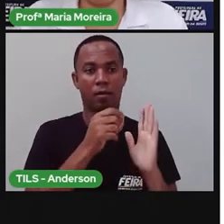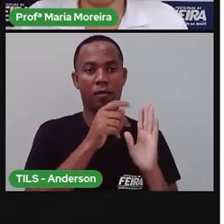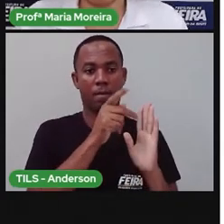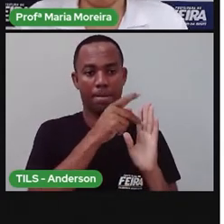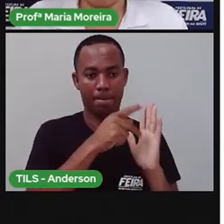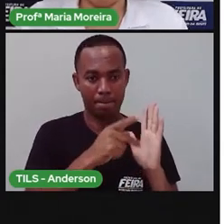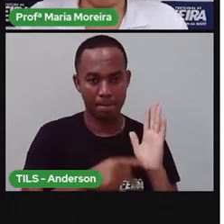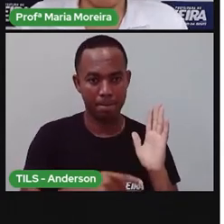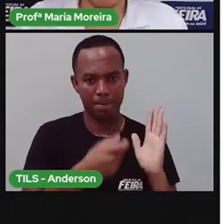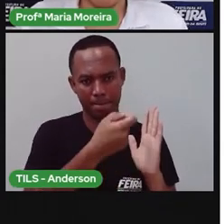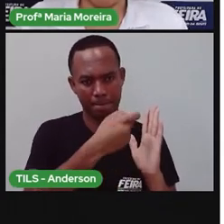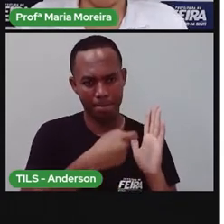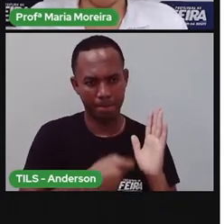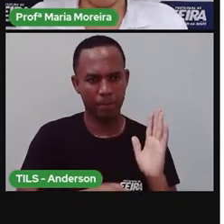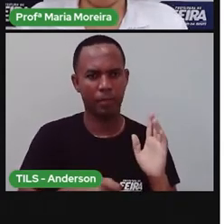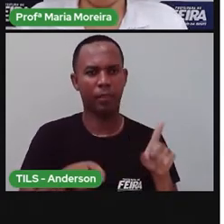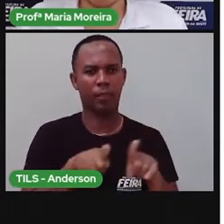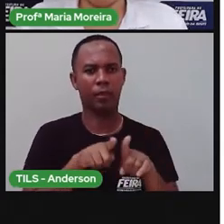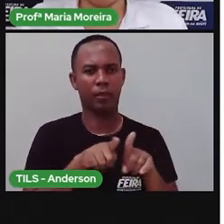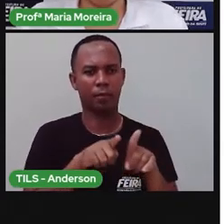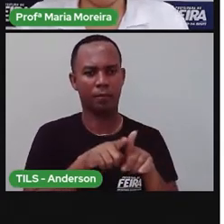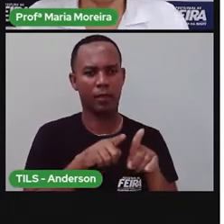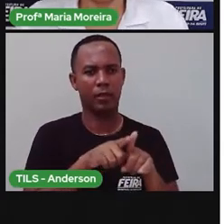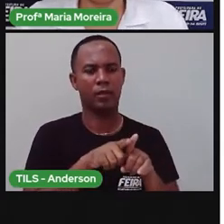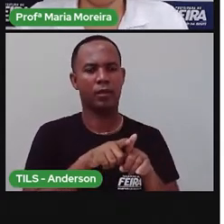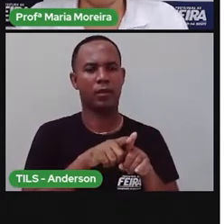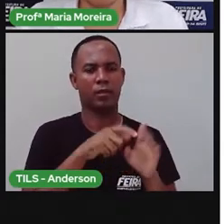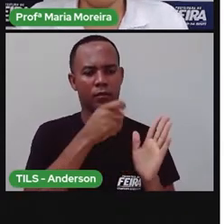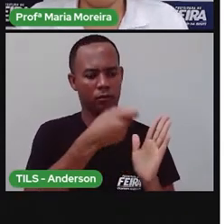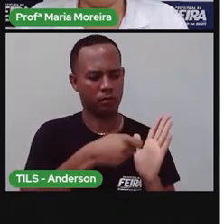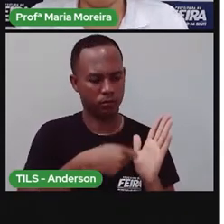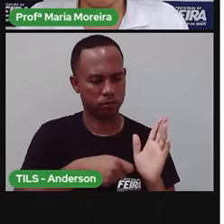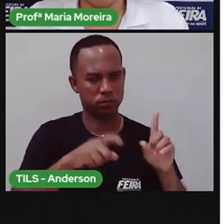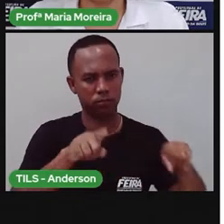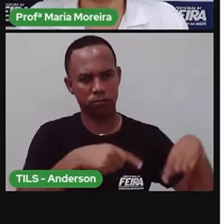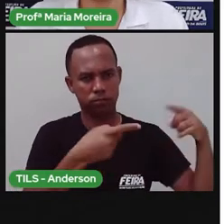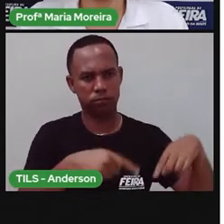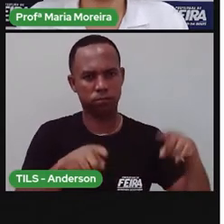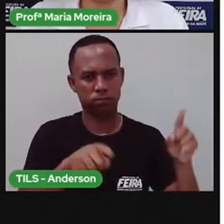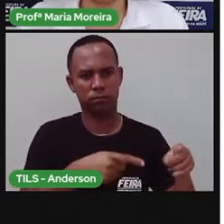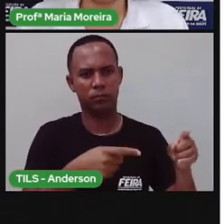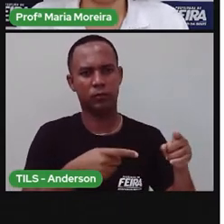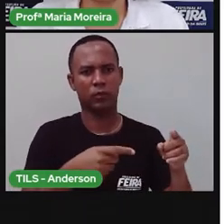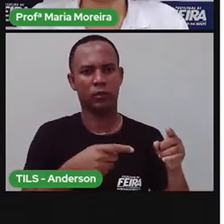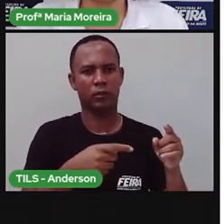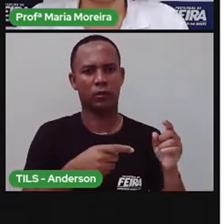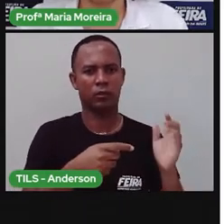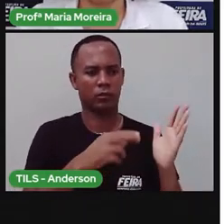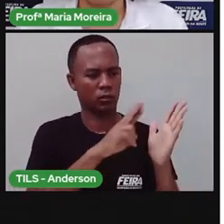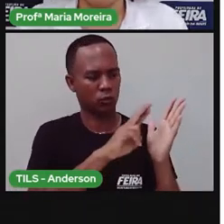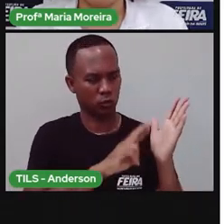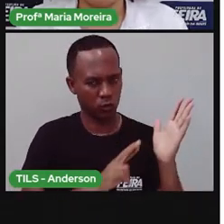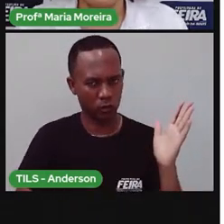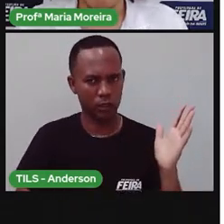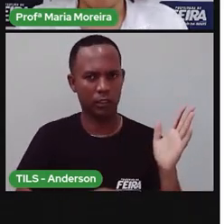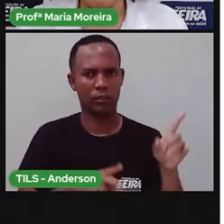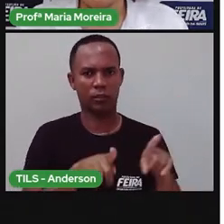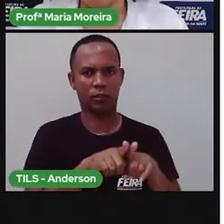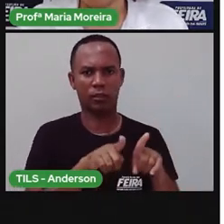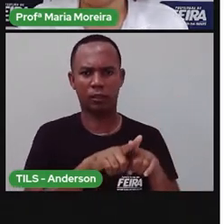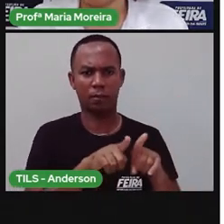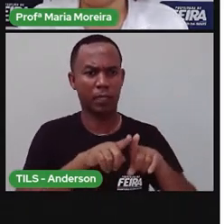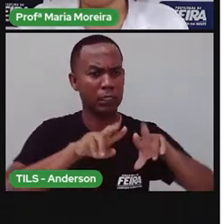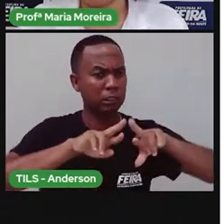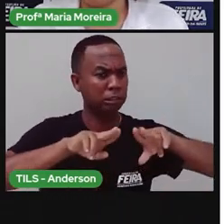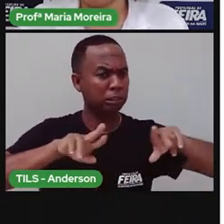Compositor, que é quem faz música, né, que escreve música. Jornalista. Dramaturgo e diplomata. Você